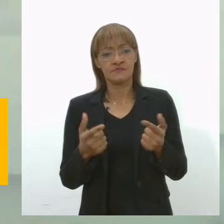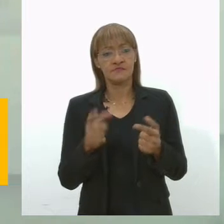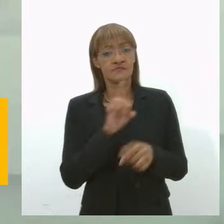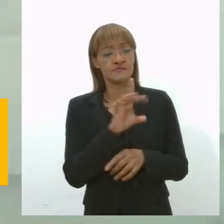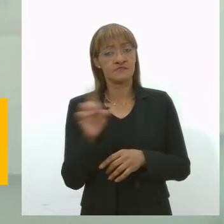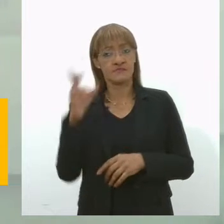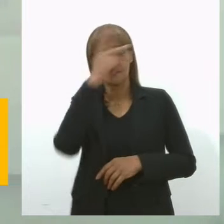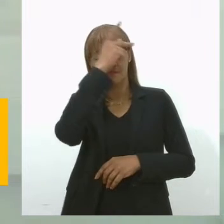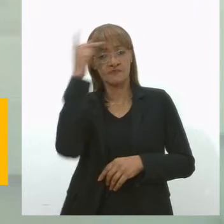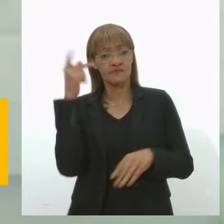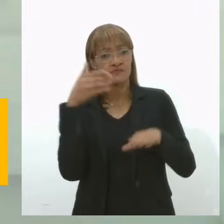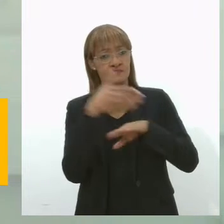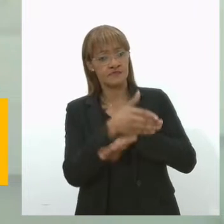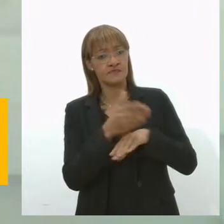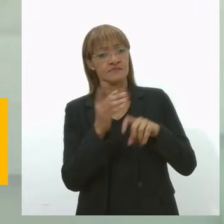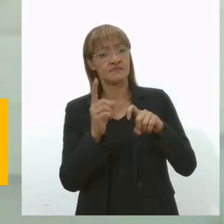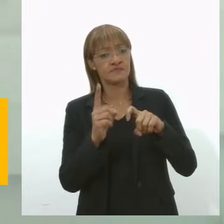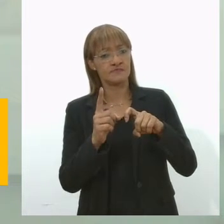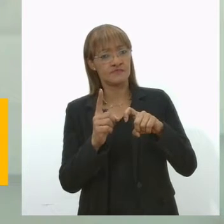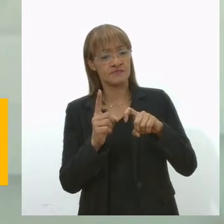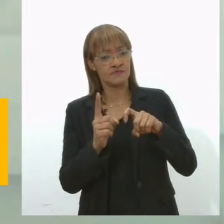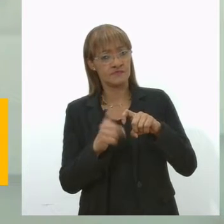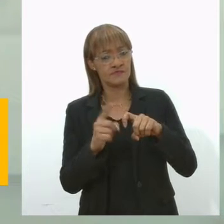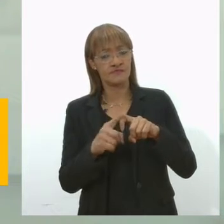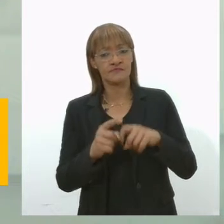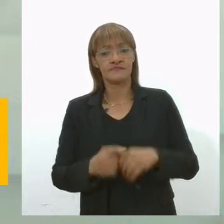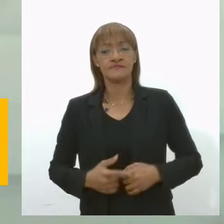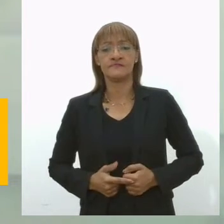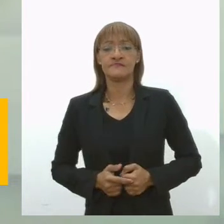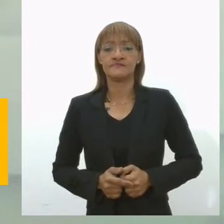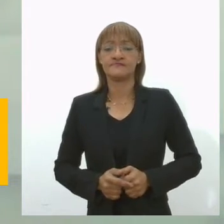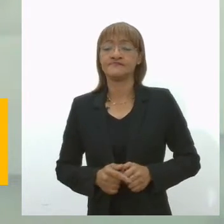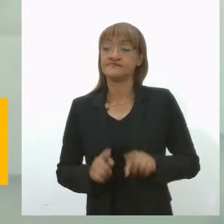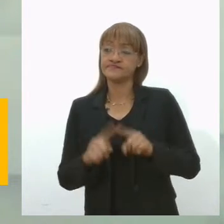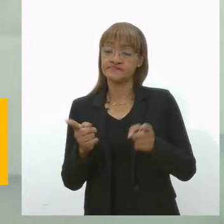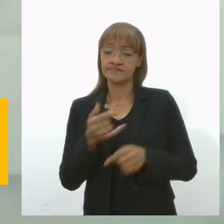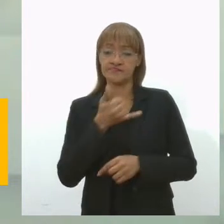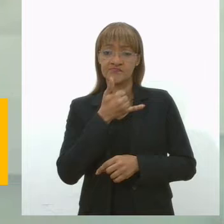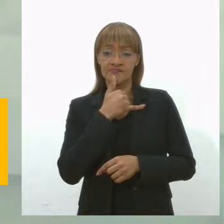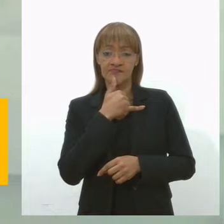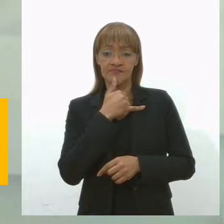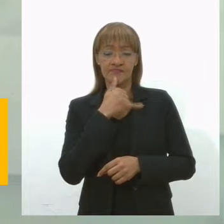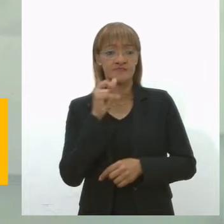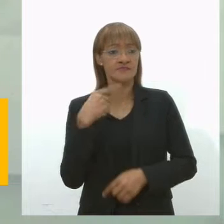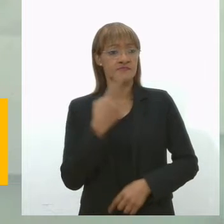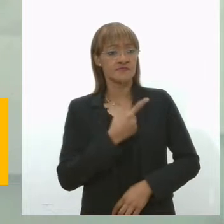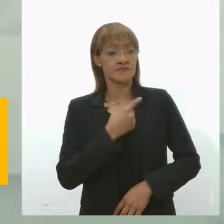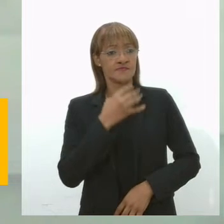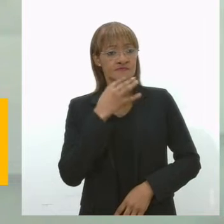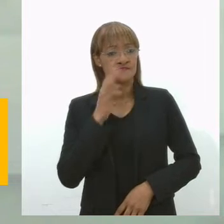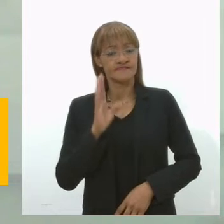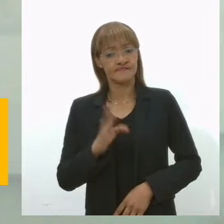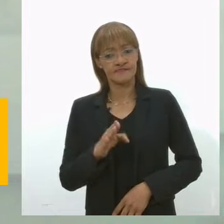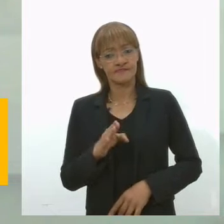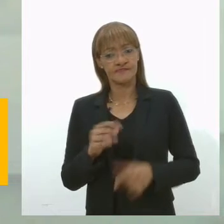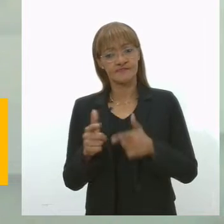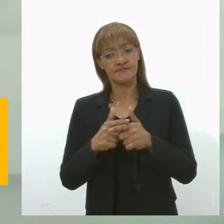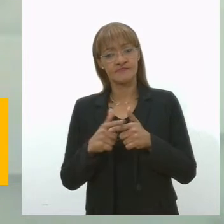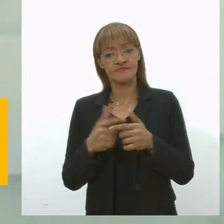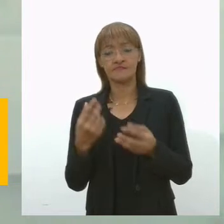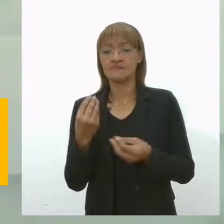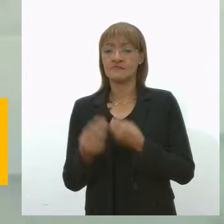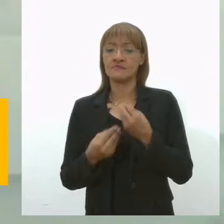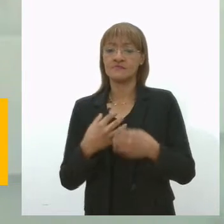com mais força os médicos. Mas, infelizmente, a gente sabe que, devido à falta de sintomas,